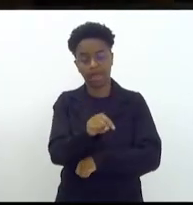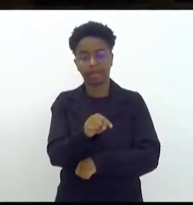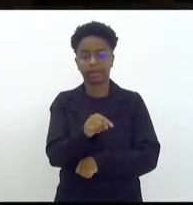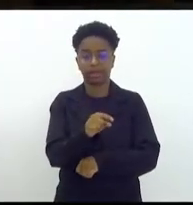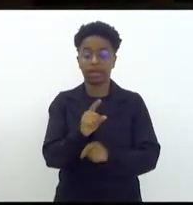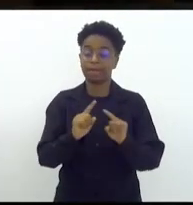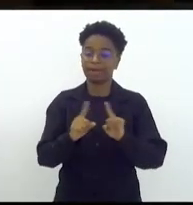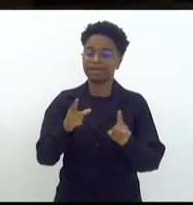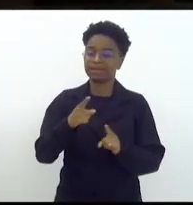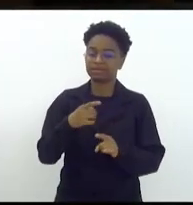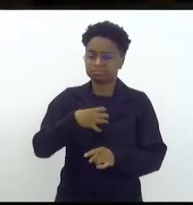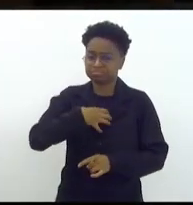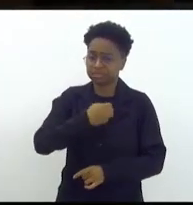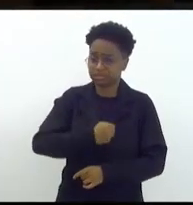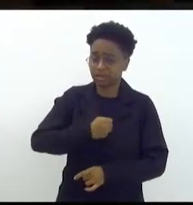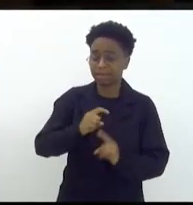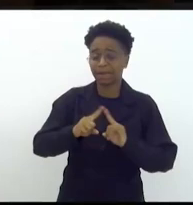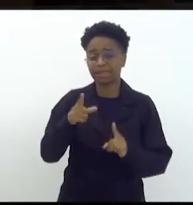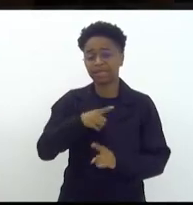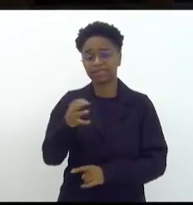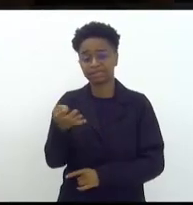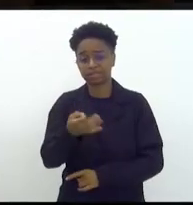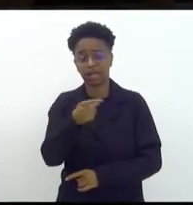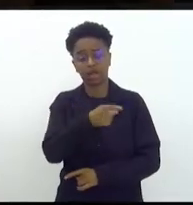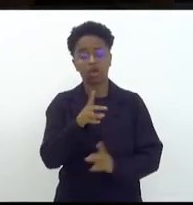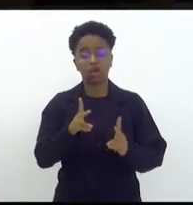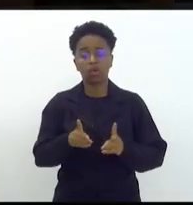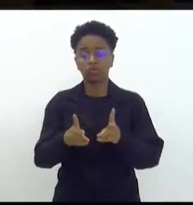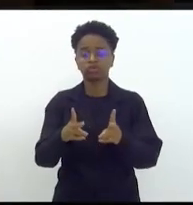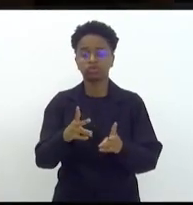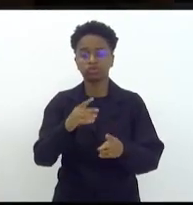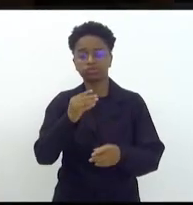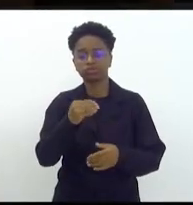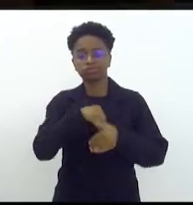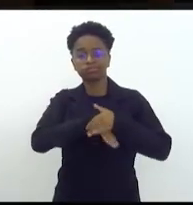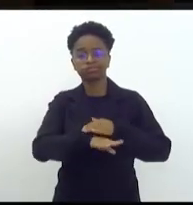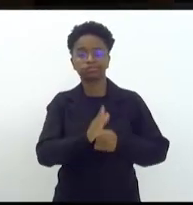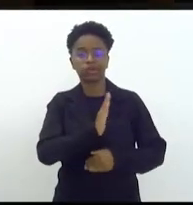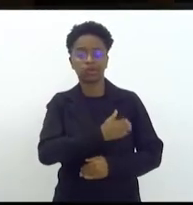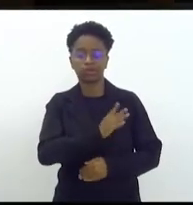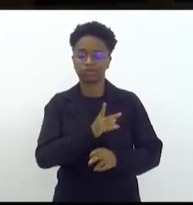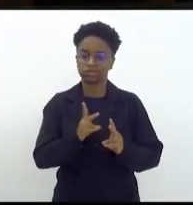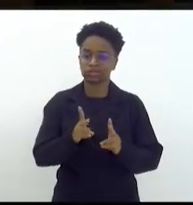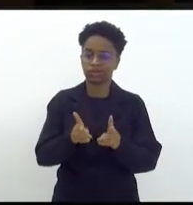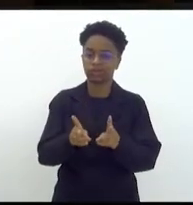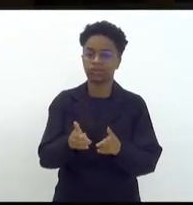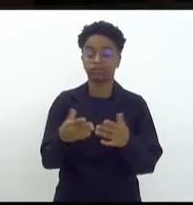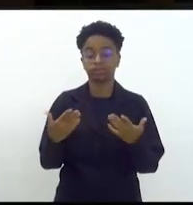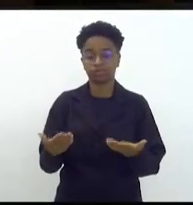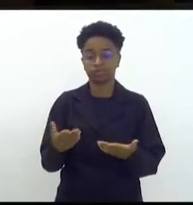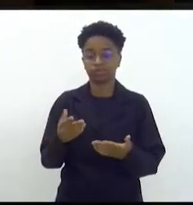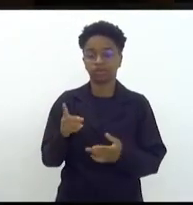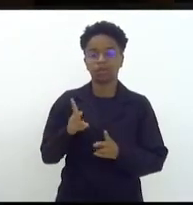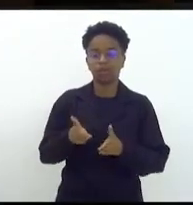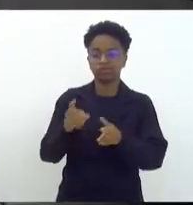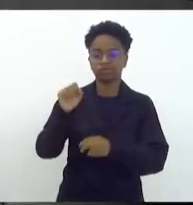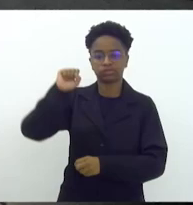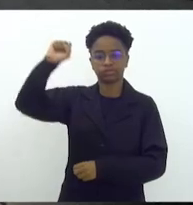mas com a certeza que Leia Garcia continua morando no nosso coração então Leia Garcia presente